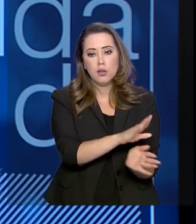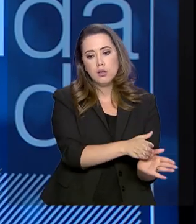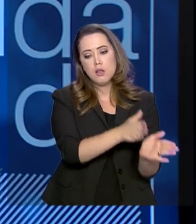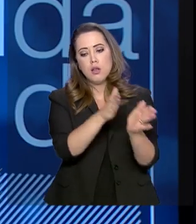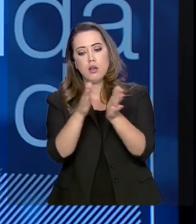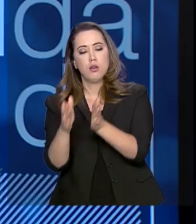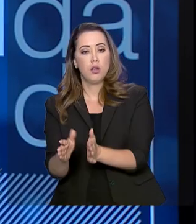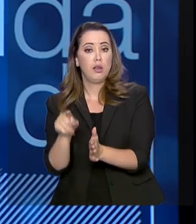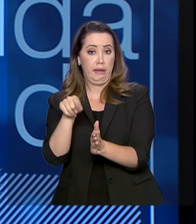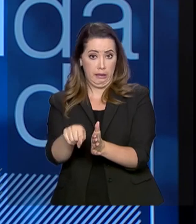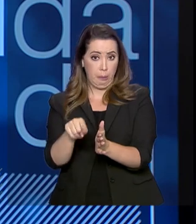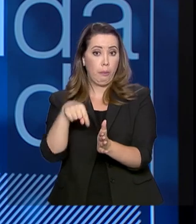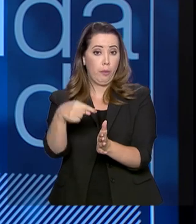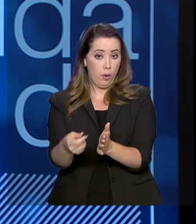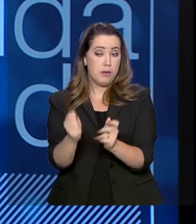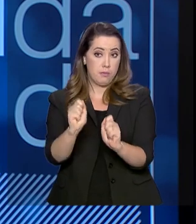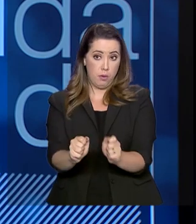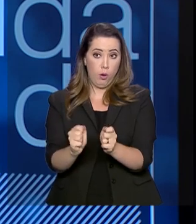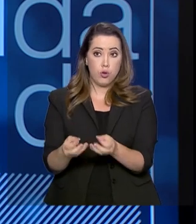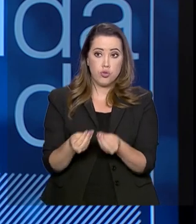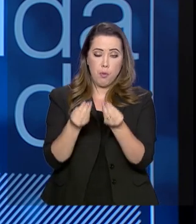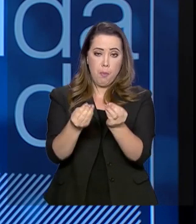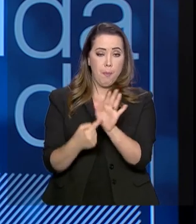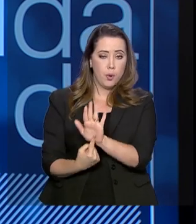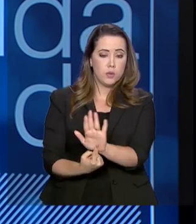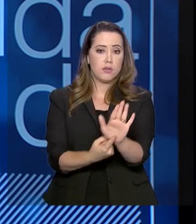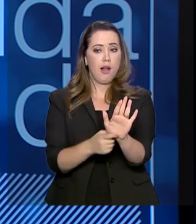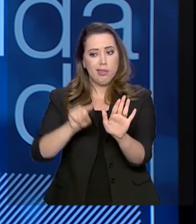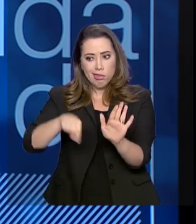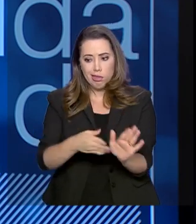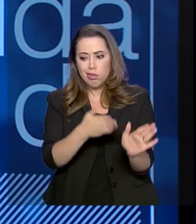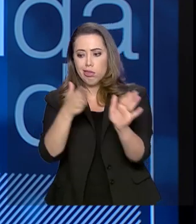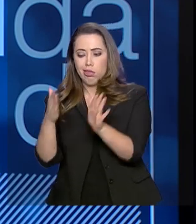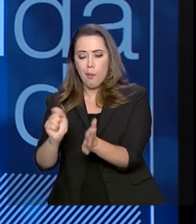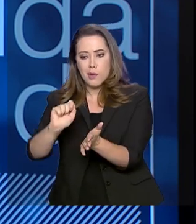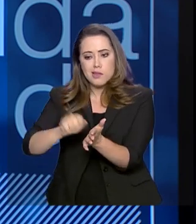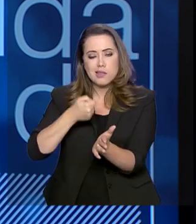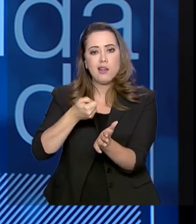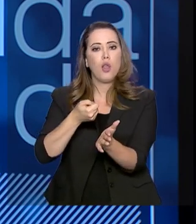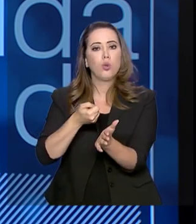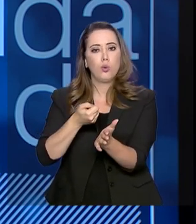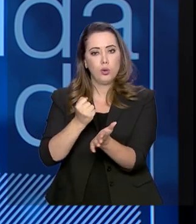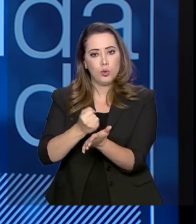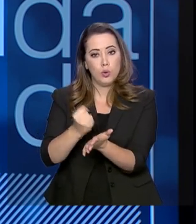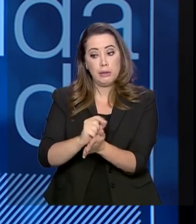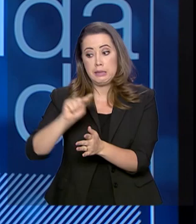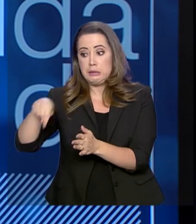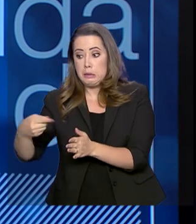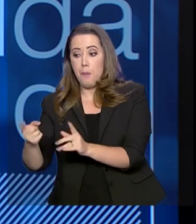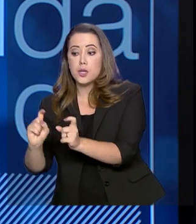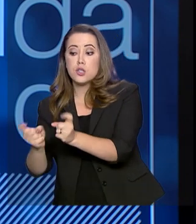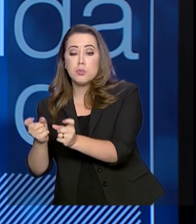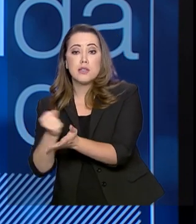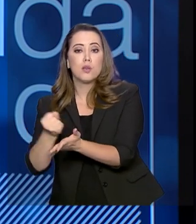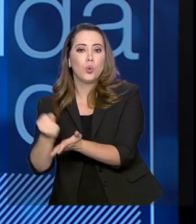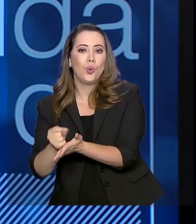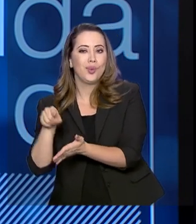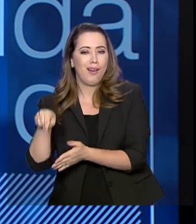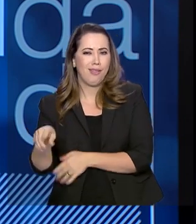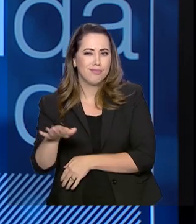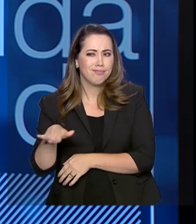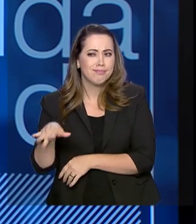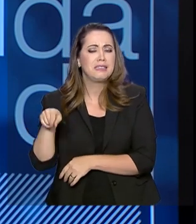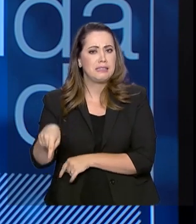a fase competitiva da licitação, a assinatura do contrato e depois a gestão do contrato, que também é uma parte muito